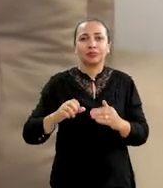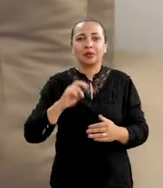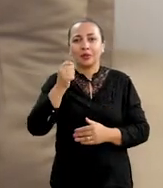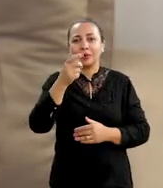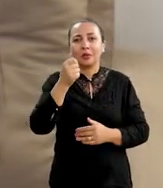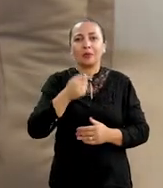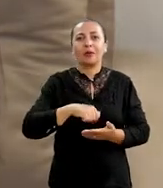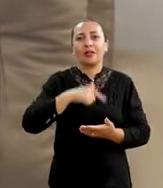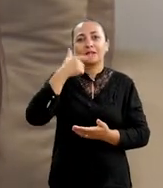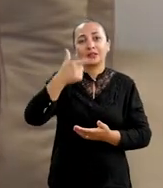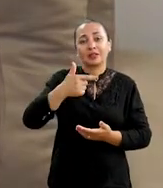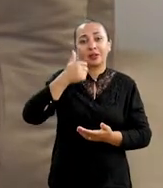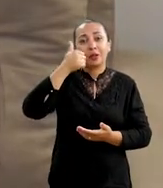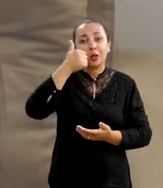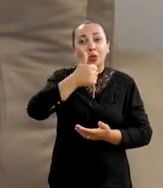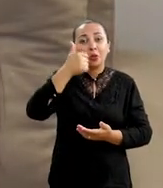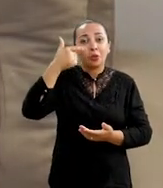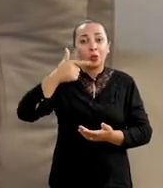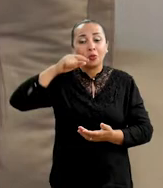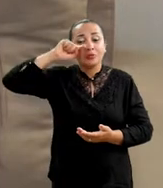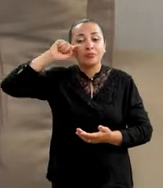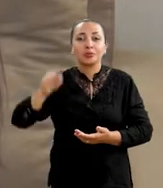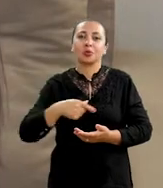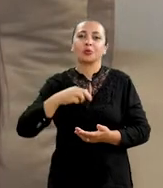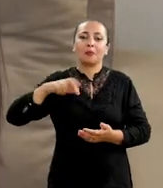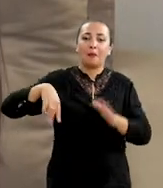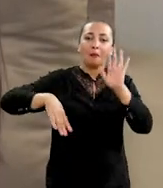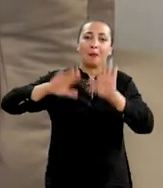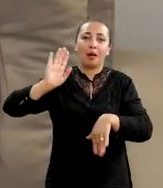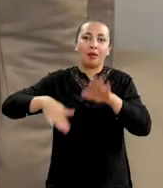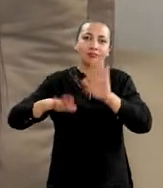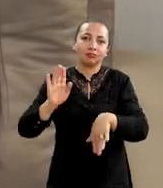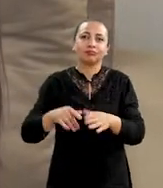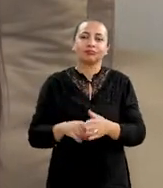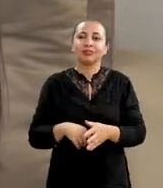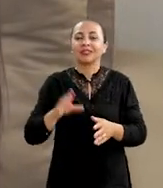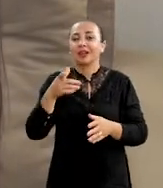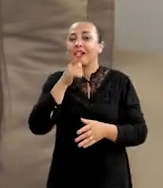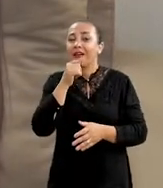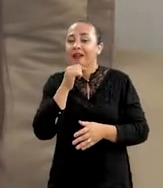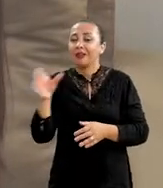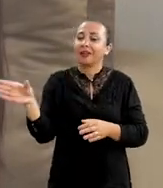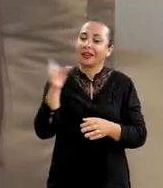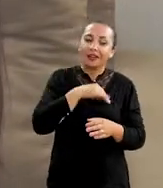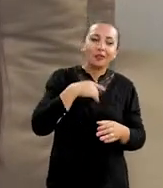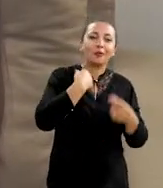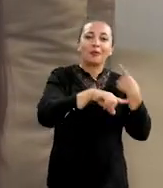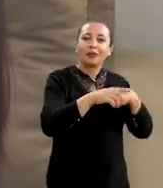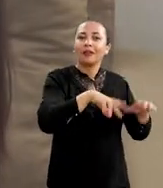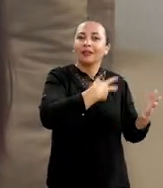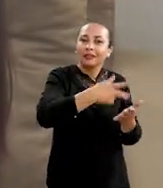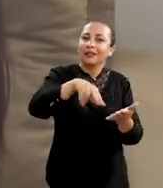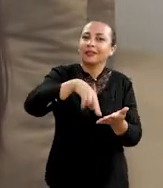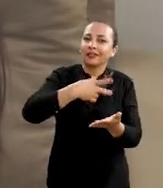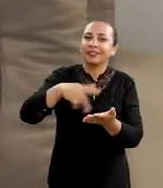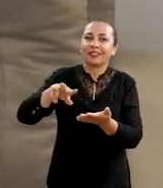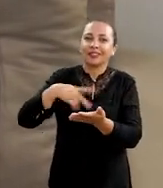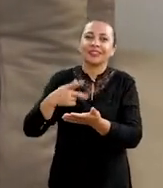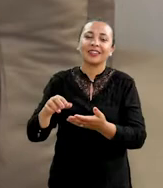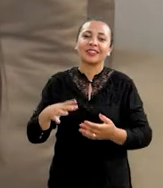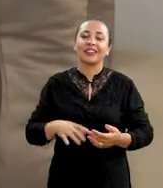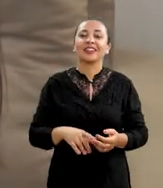brinquei muito, graças deu quase 12 mil Aí quando eu começava a cansar, eu corria, vinha em casa e tomava um Tomava uma guia e depois voltava para dançar.